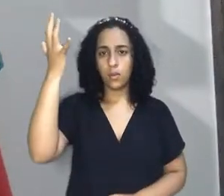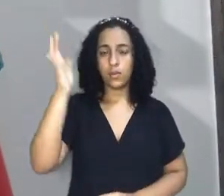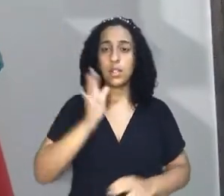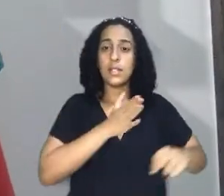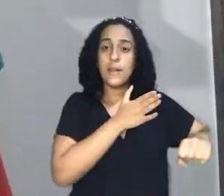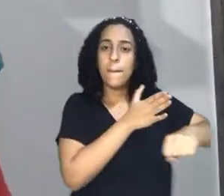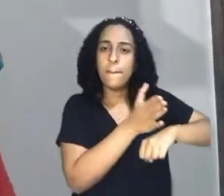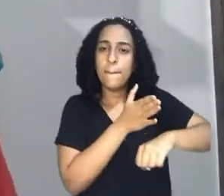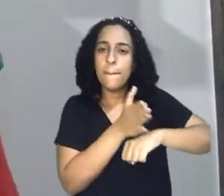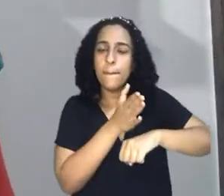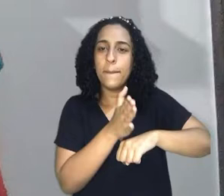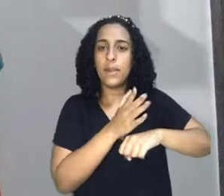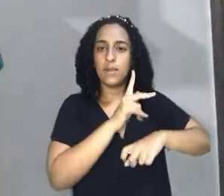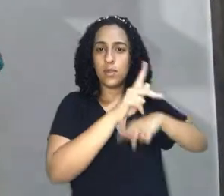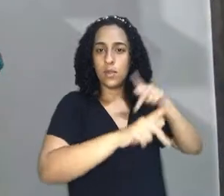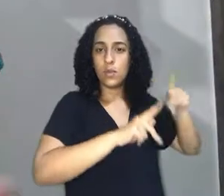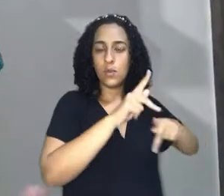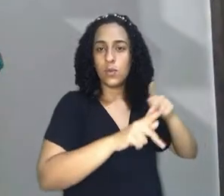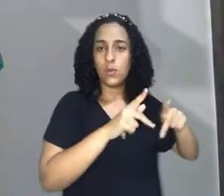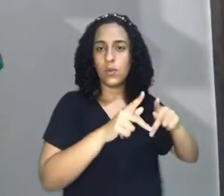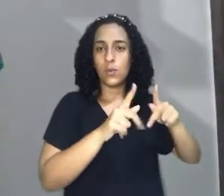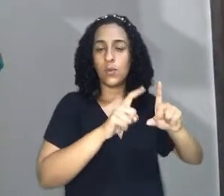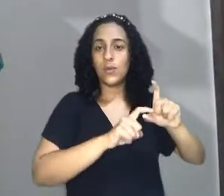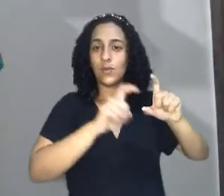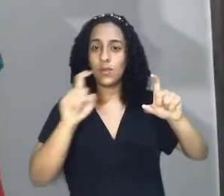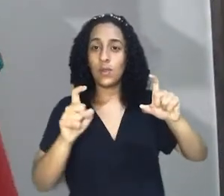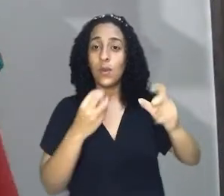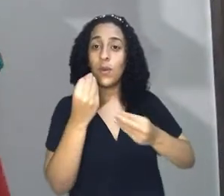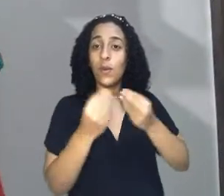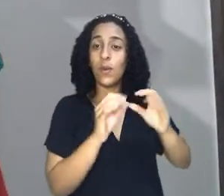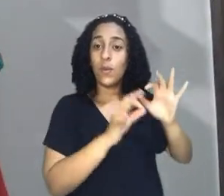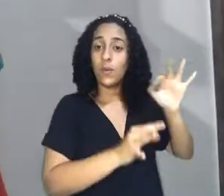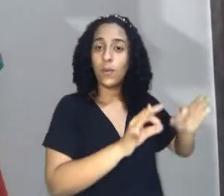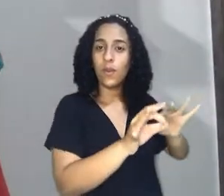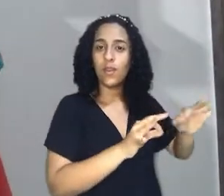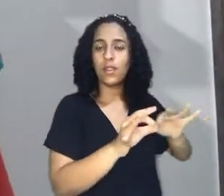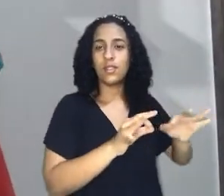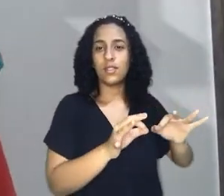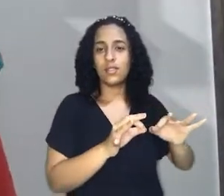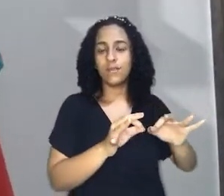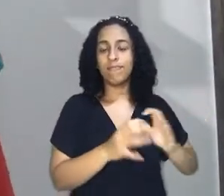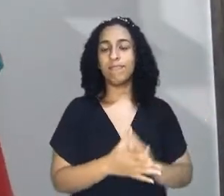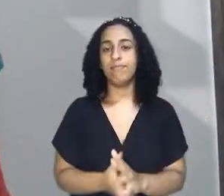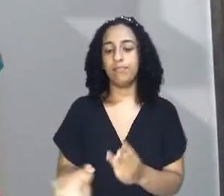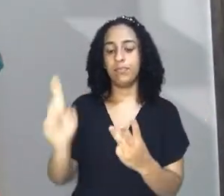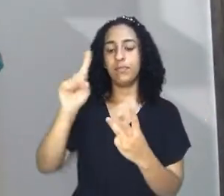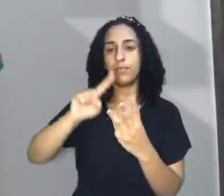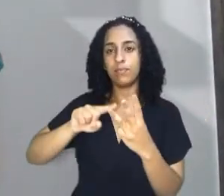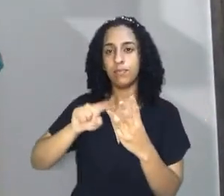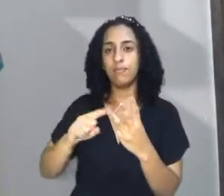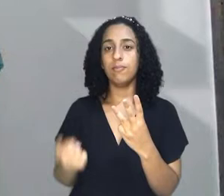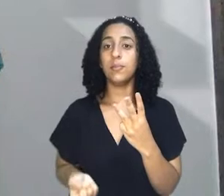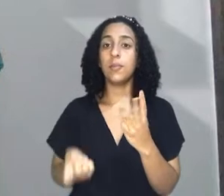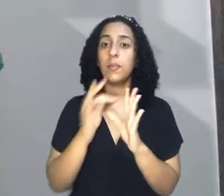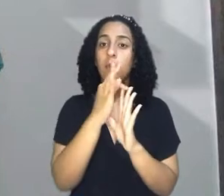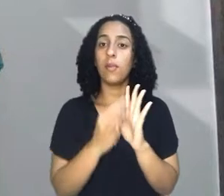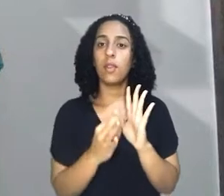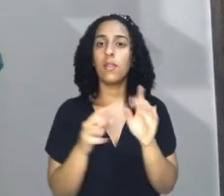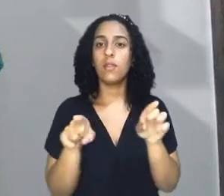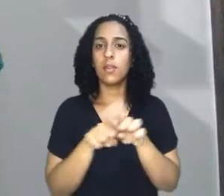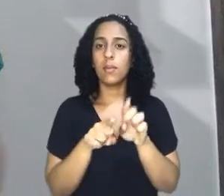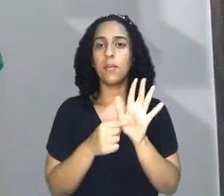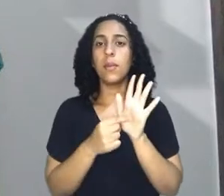populares, como elas se organizam em relação ao poder constituído. 3. O texto também oferece